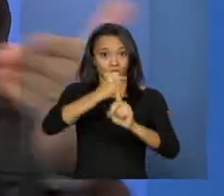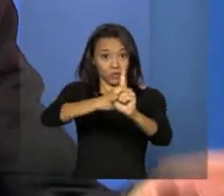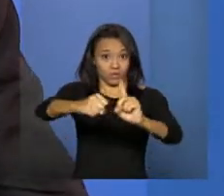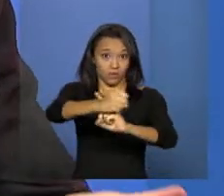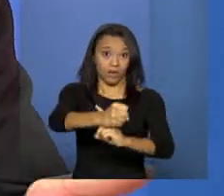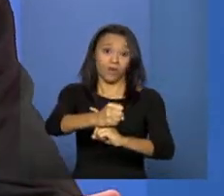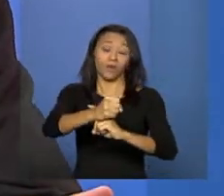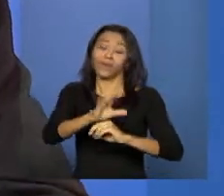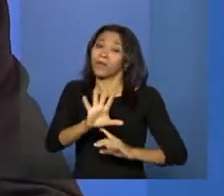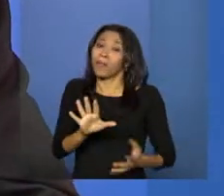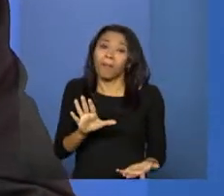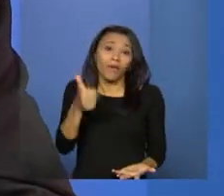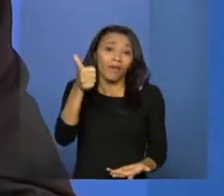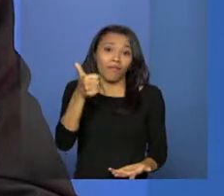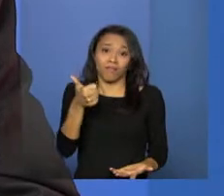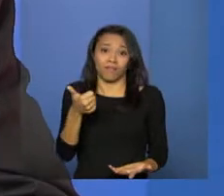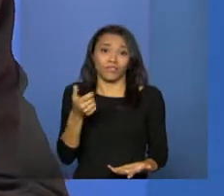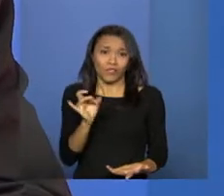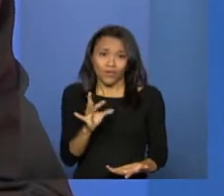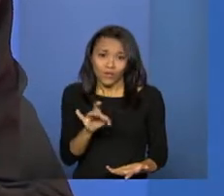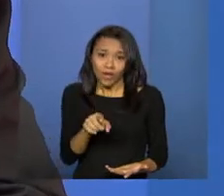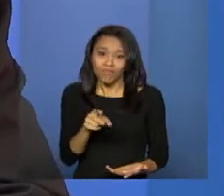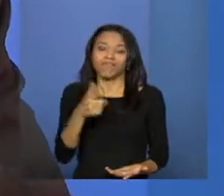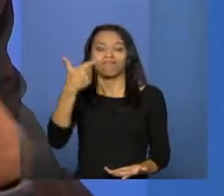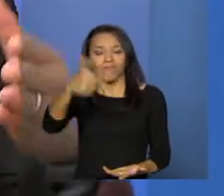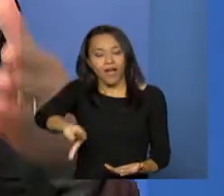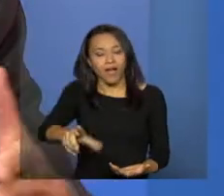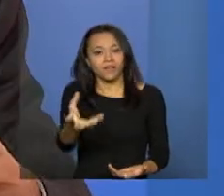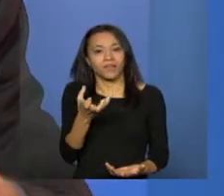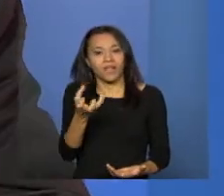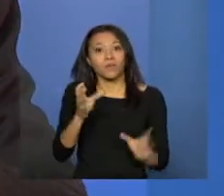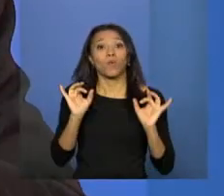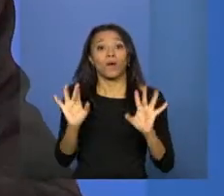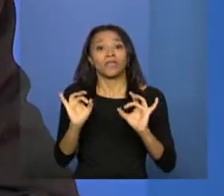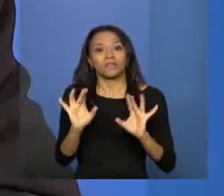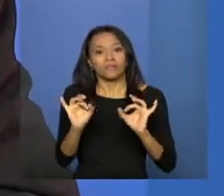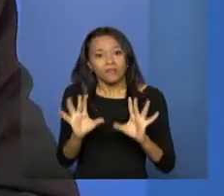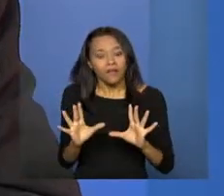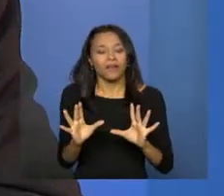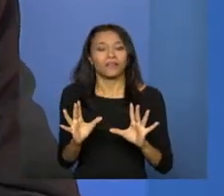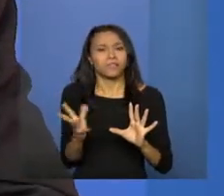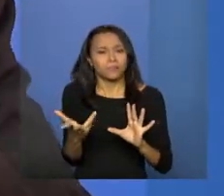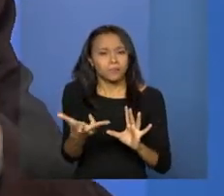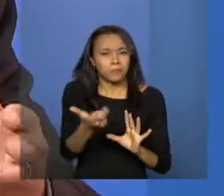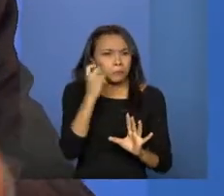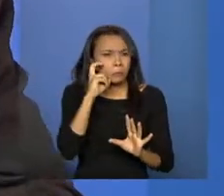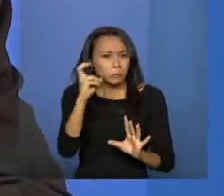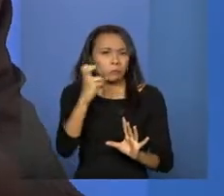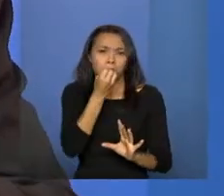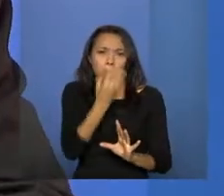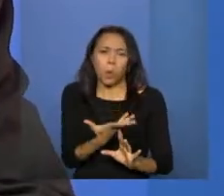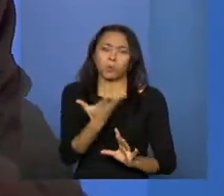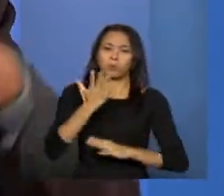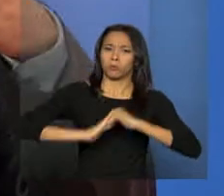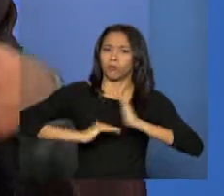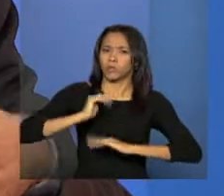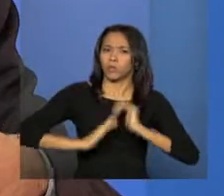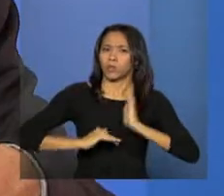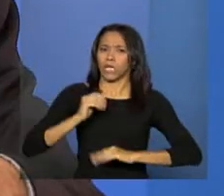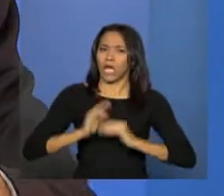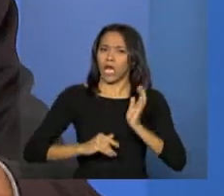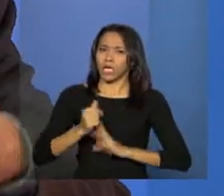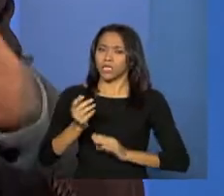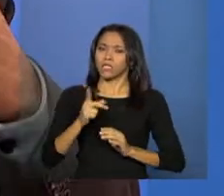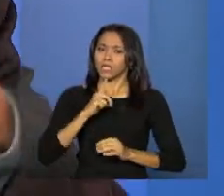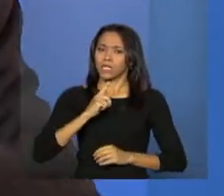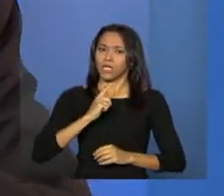porque não é um concurso por si só. Nós queremos um concurso desqualificado, um concurso que de fato desenhe, defina um perfil.